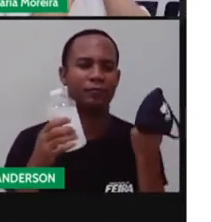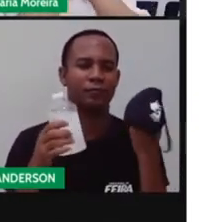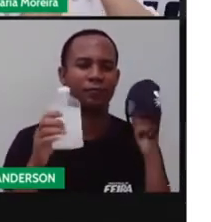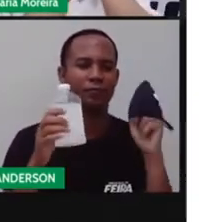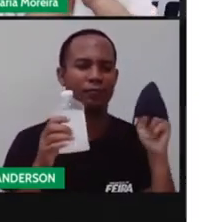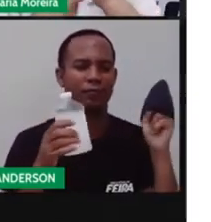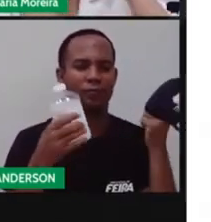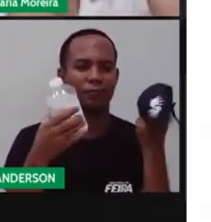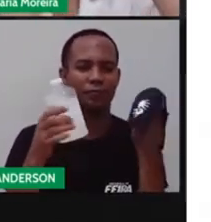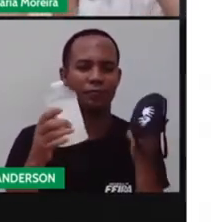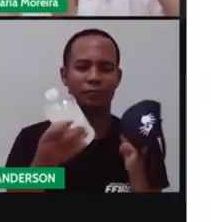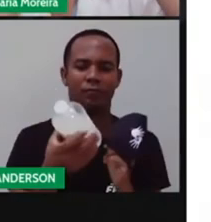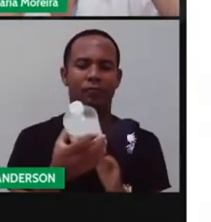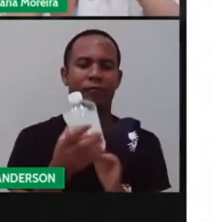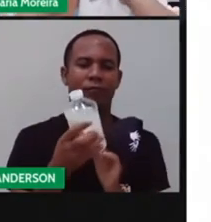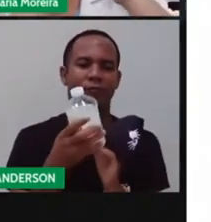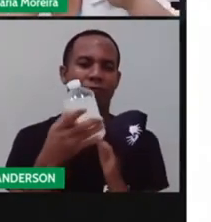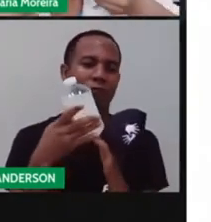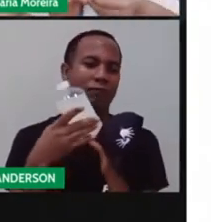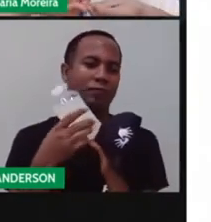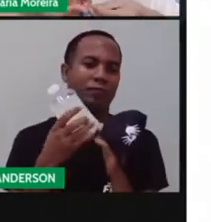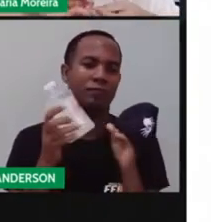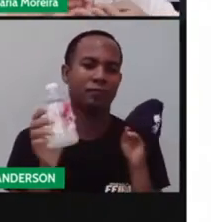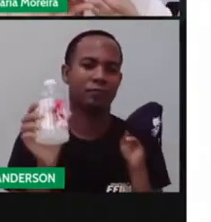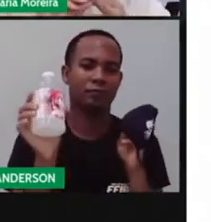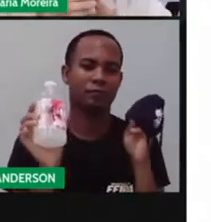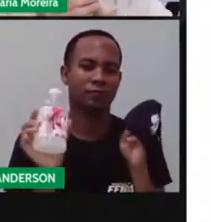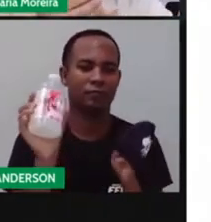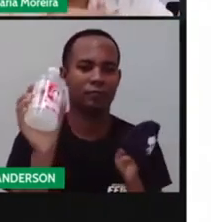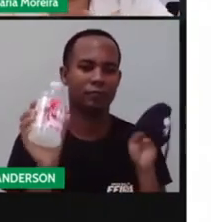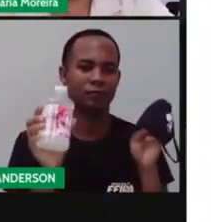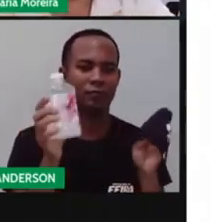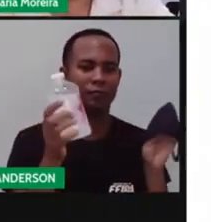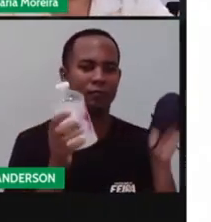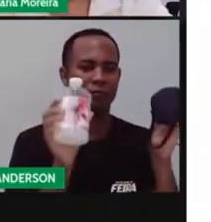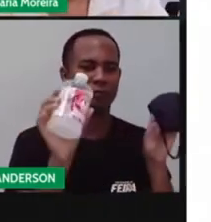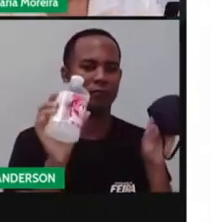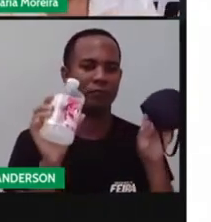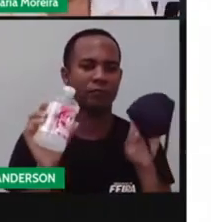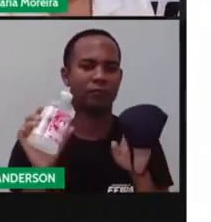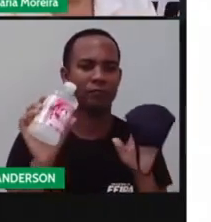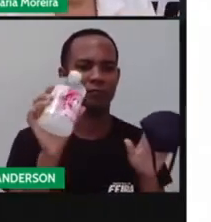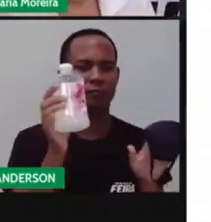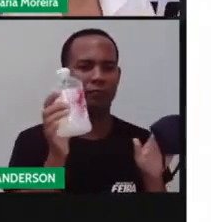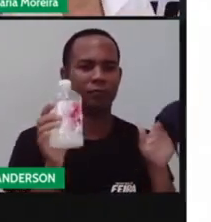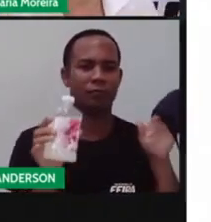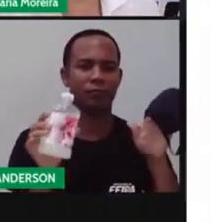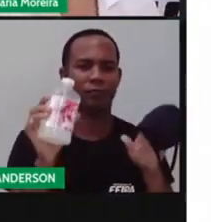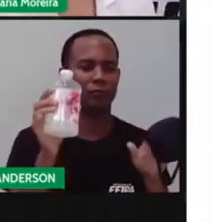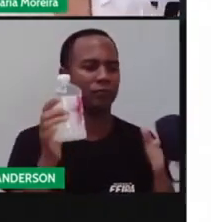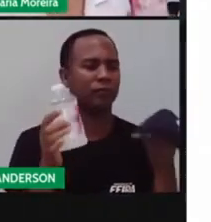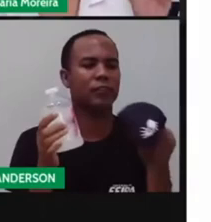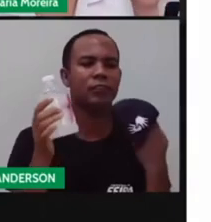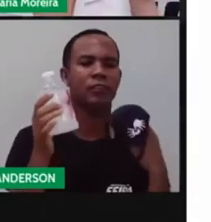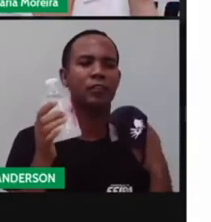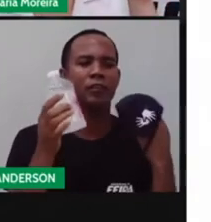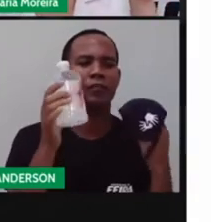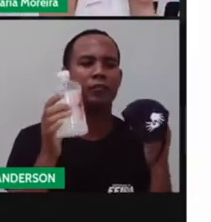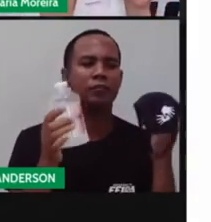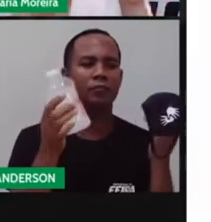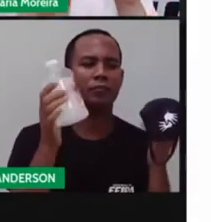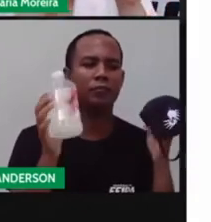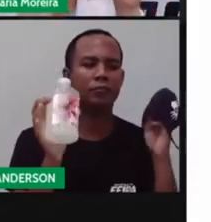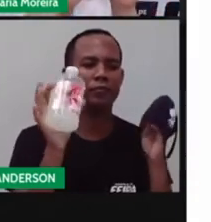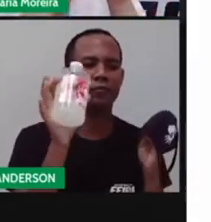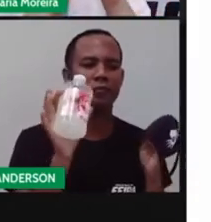Lava uma mão. Lava entre os dedos. Lava o dedinho aqui. Olha a unha se está limpinha. E faça o quê? Usem álcool em gel,